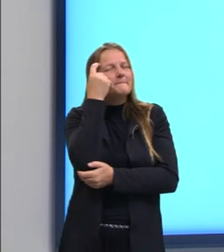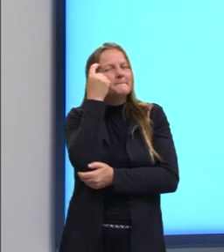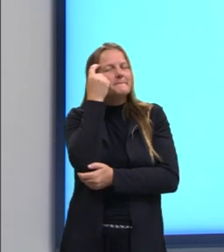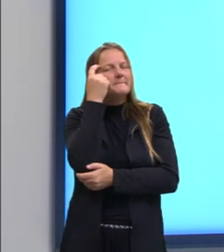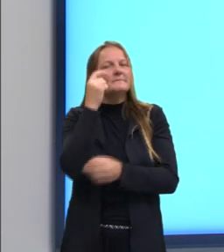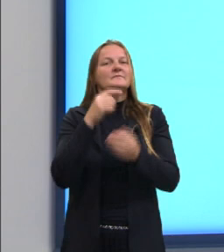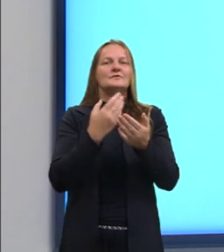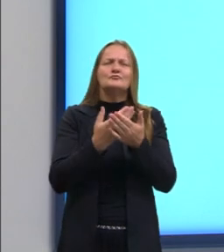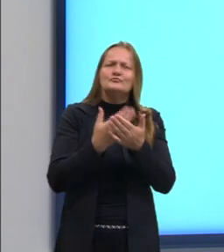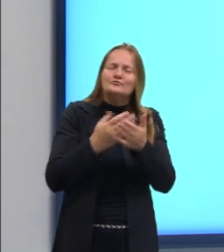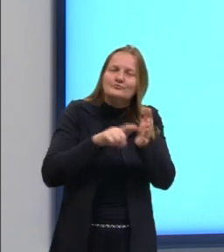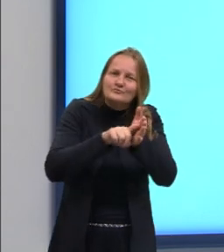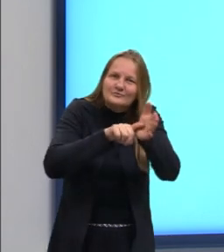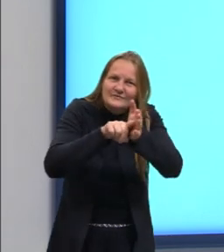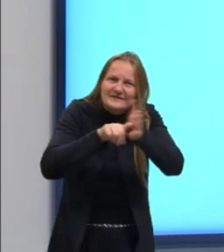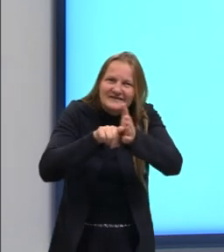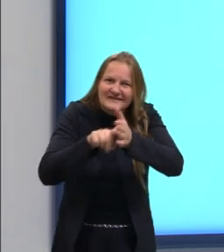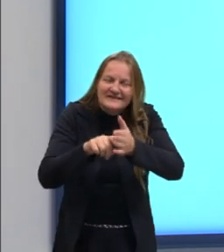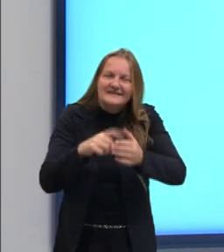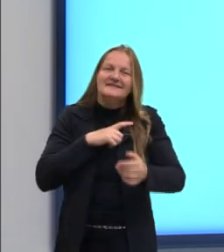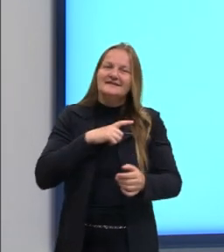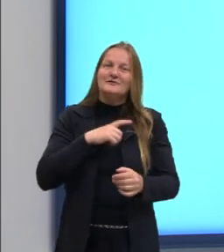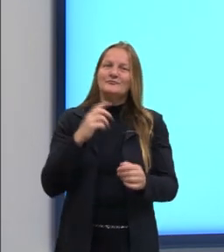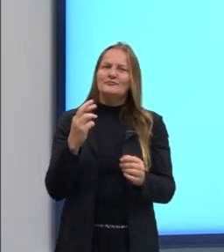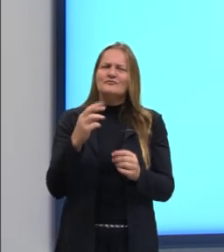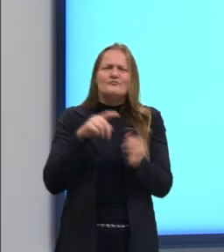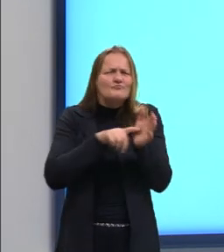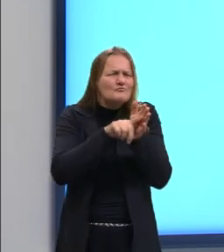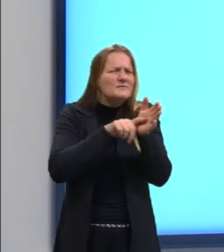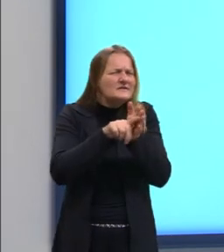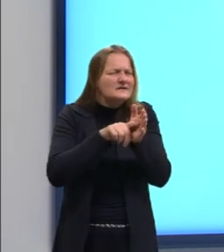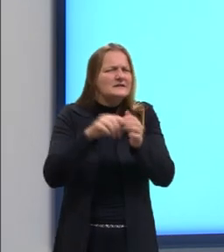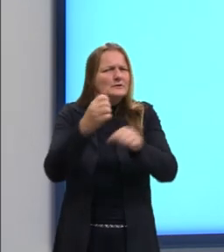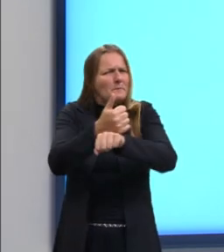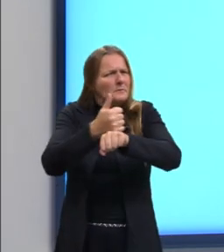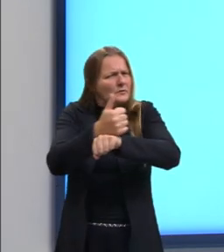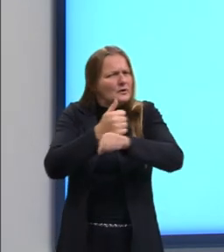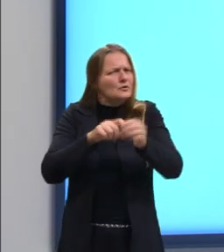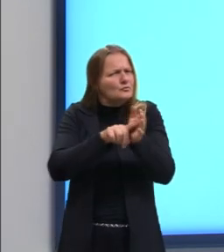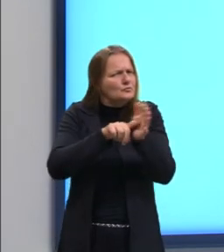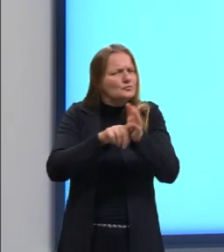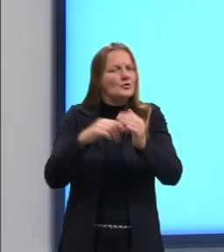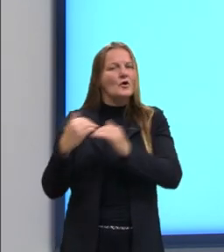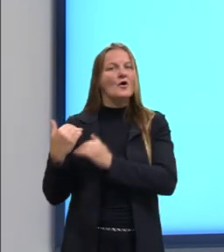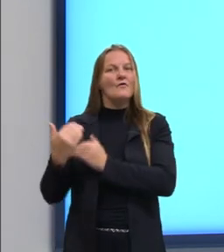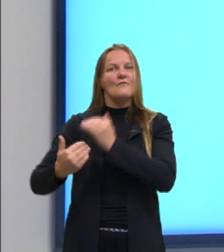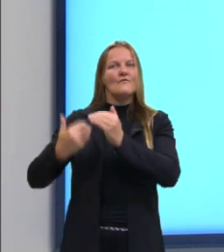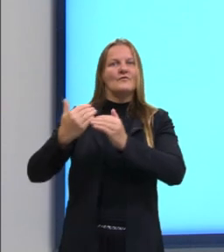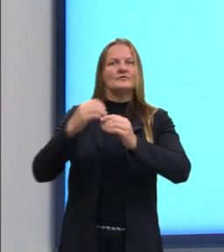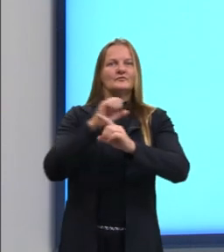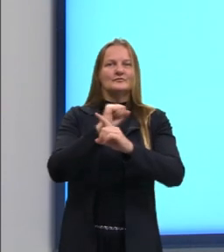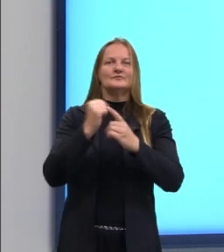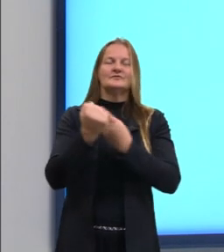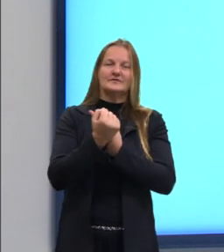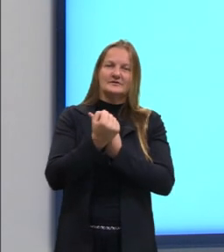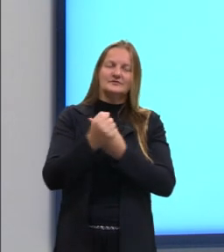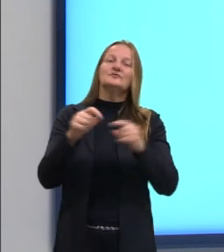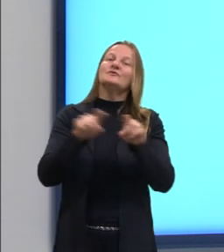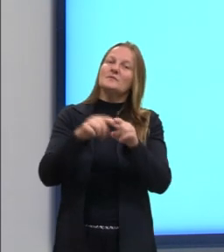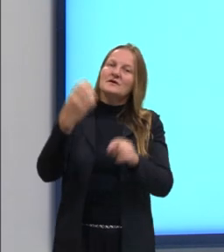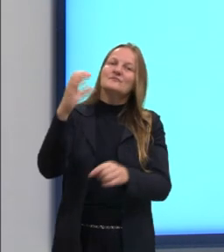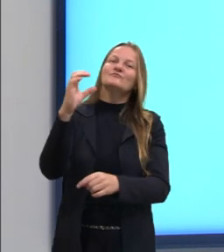no estudo de conjuntos numéricos, que é o resultado, então, da evolução da sociedade como um todo e, principalmente, então, da evolução